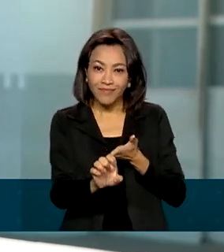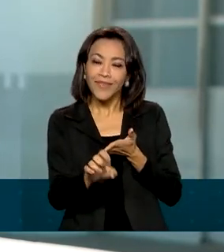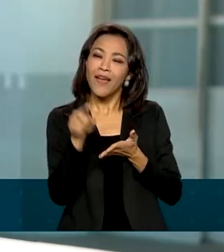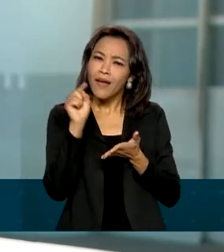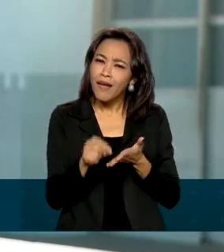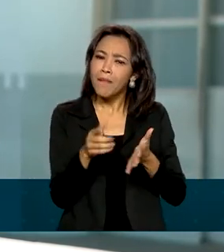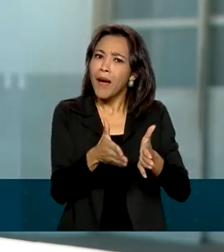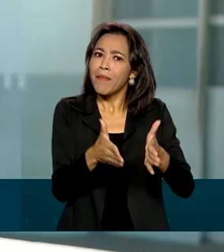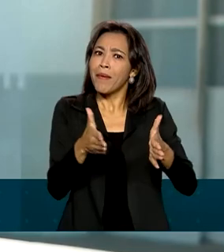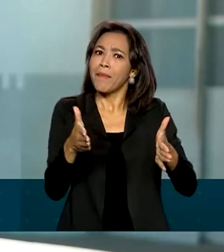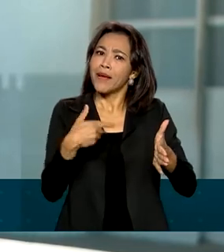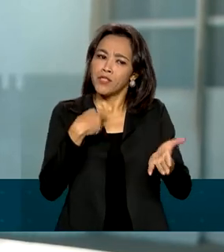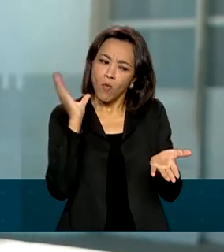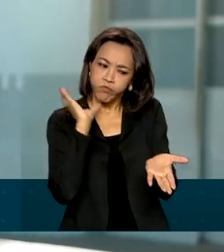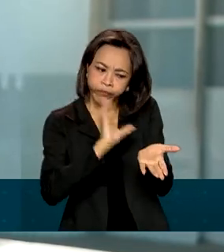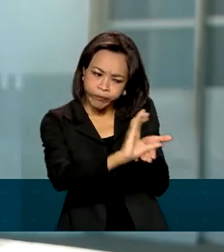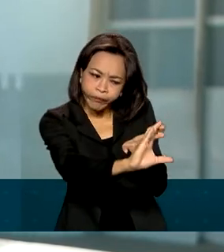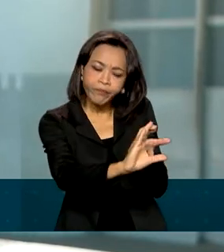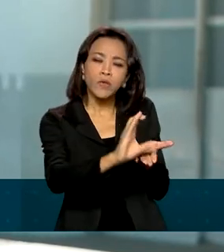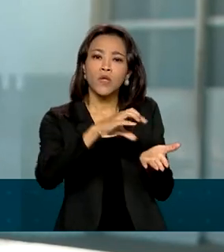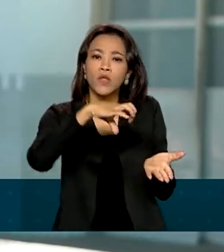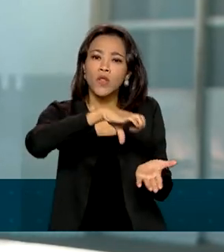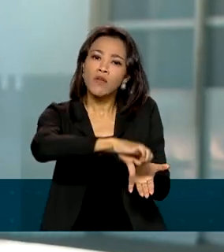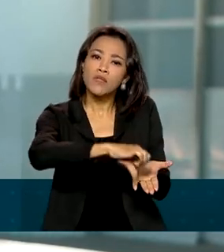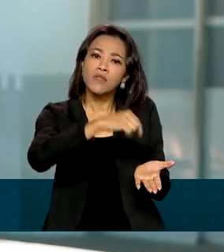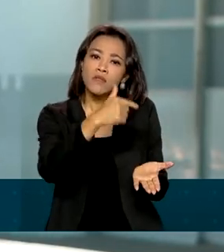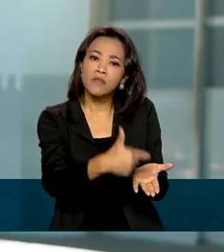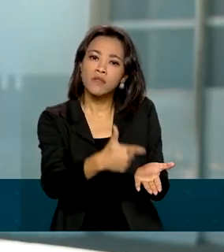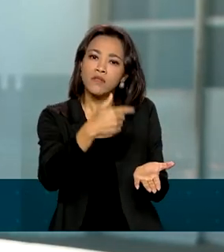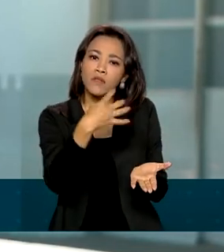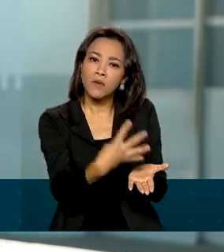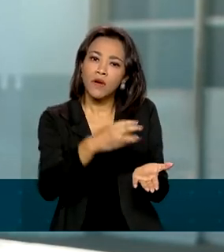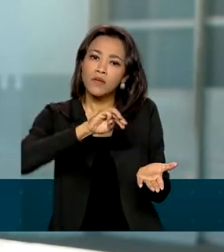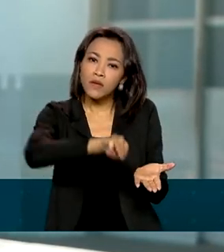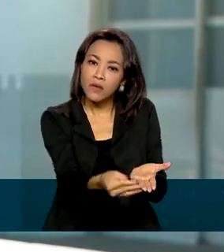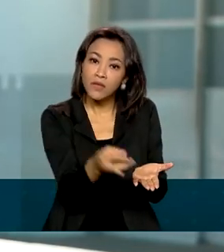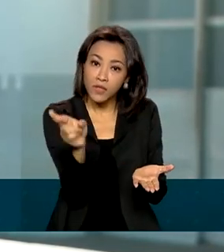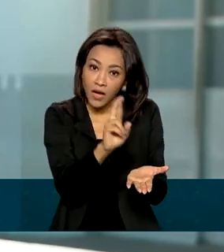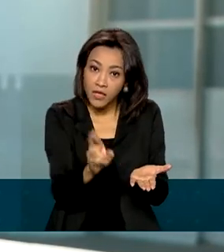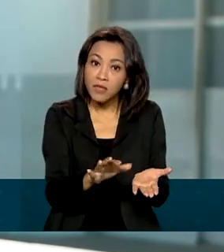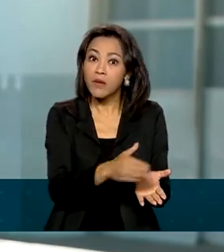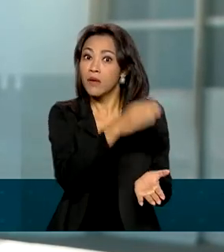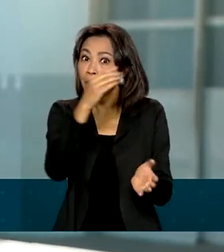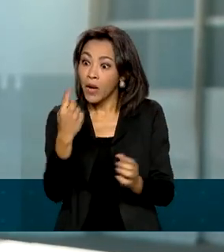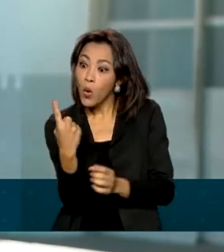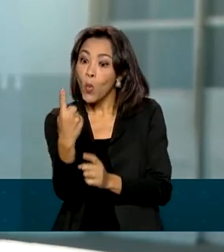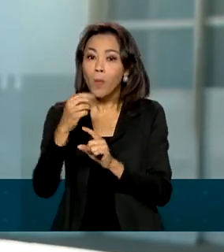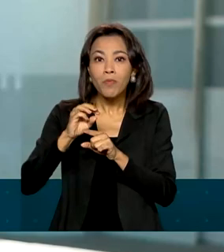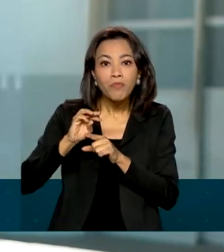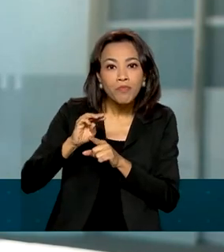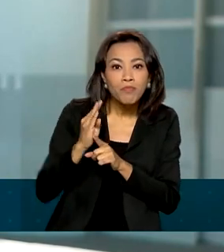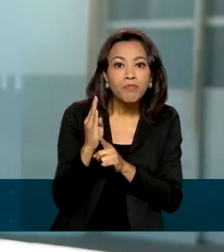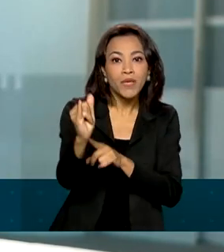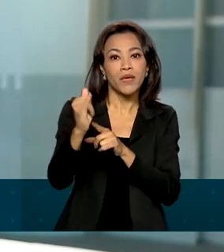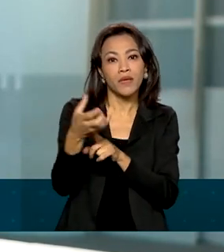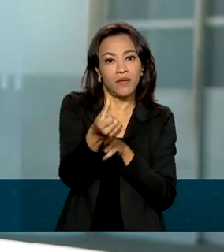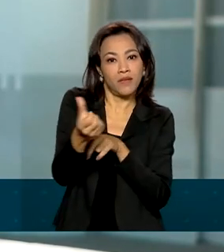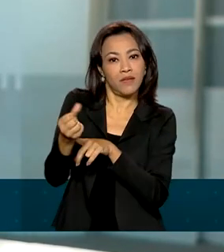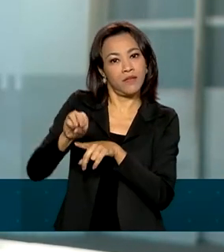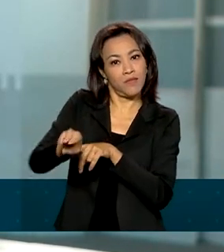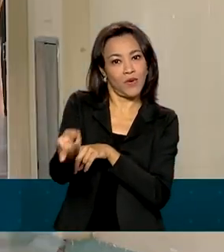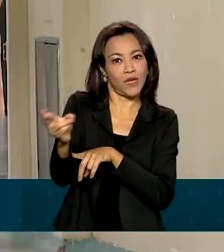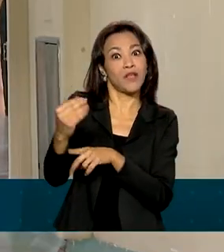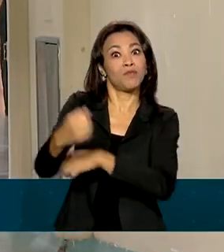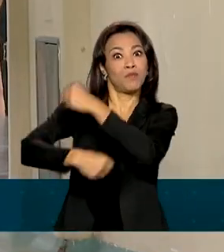ampliando os investimentos de 924 milhões de reais para 1 bilhão e 600 milhões de reais